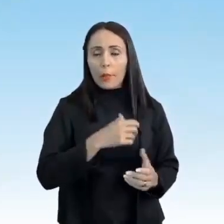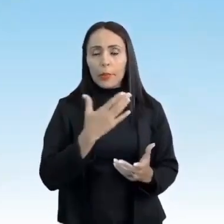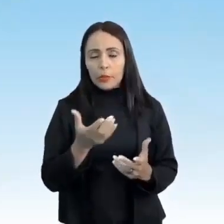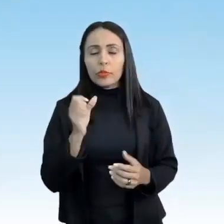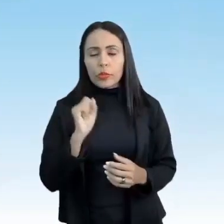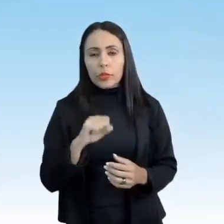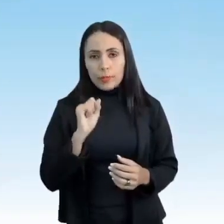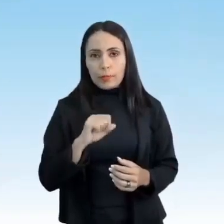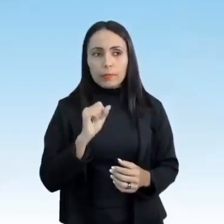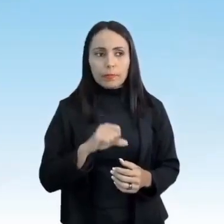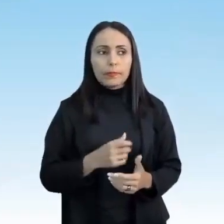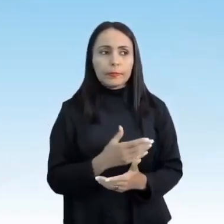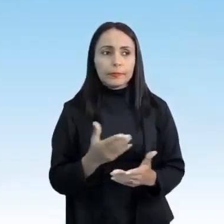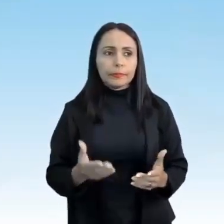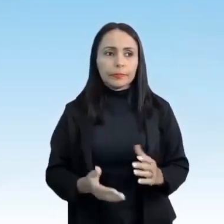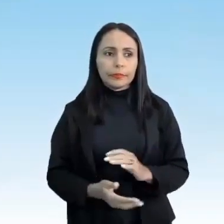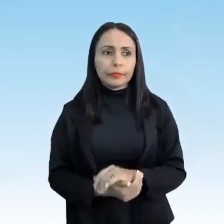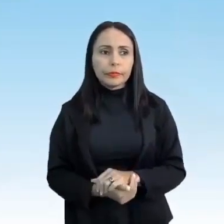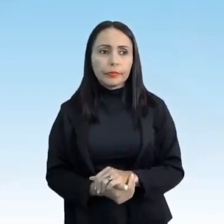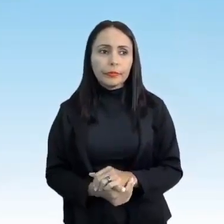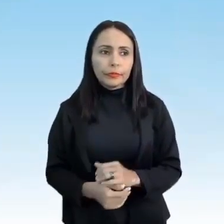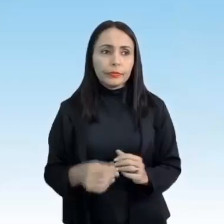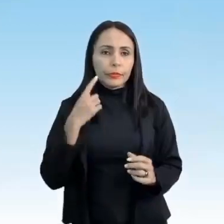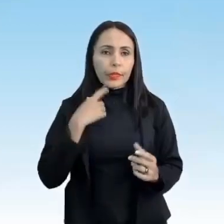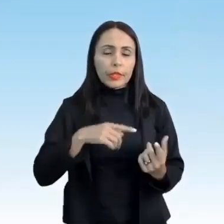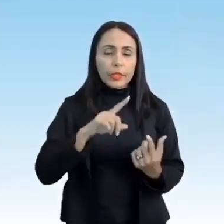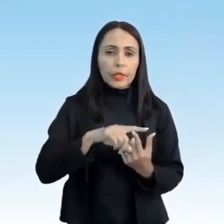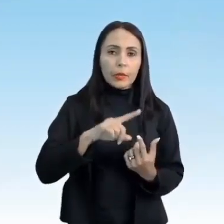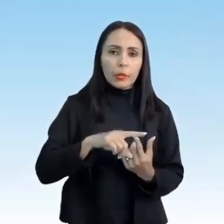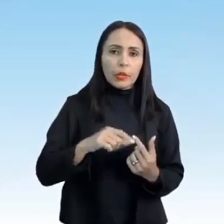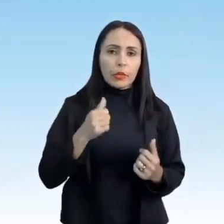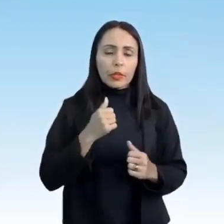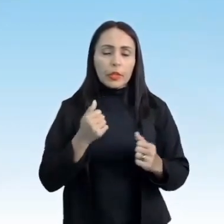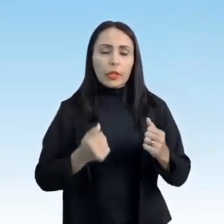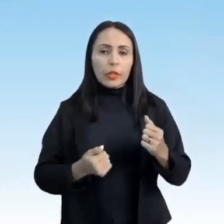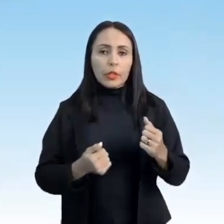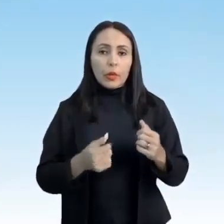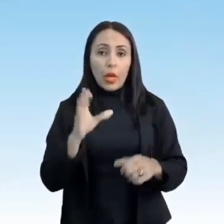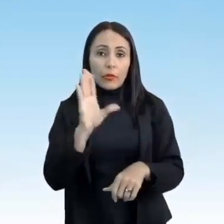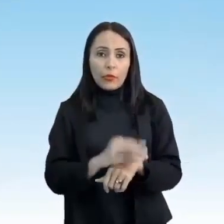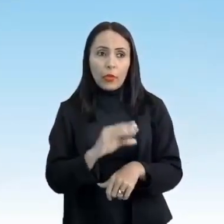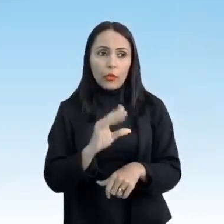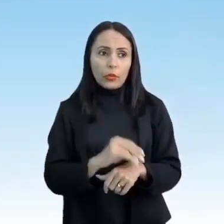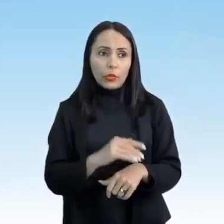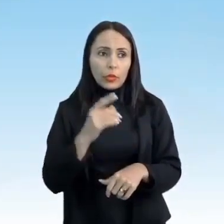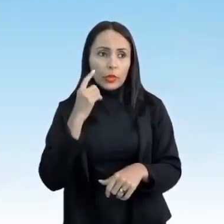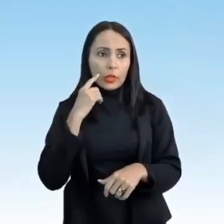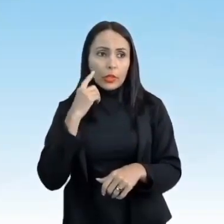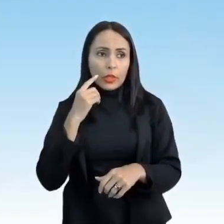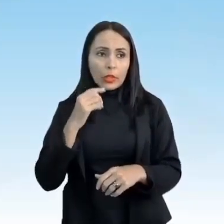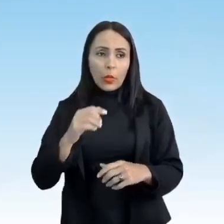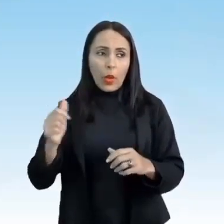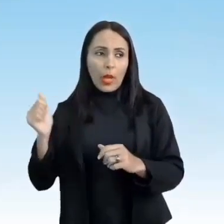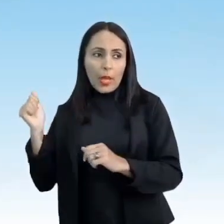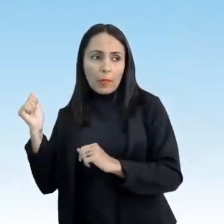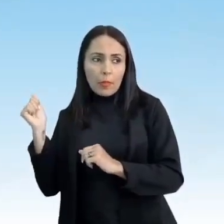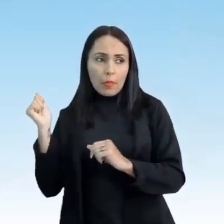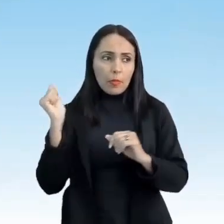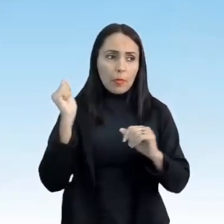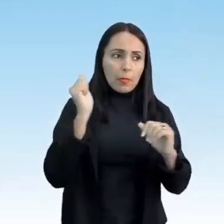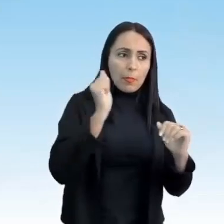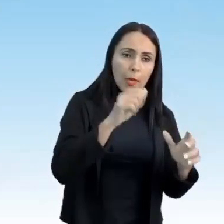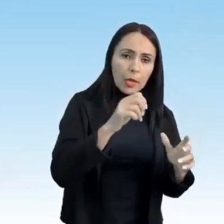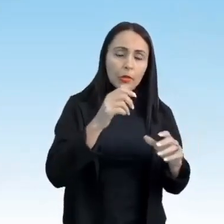é muito rápido esse tipo de corrida. Temos na segunda foto ali o arremesso de peso, certo? E na